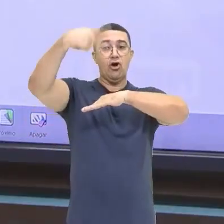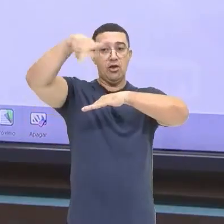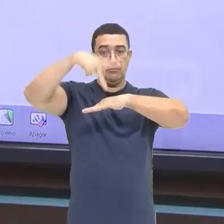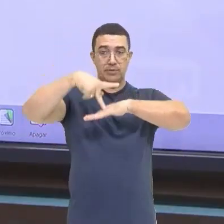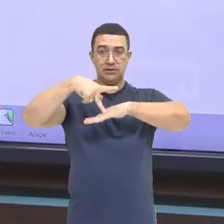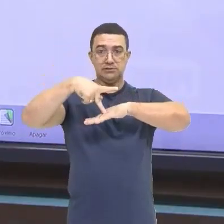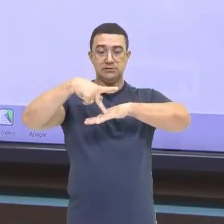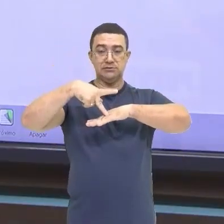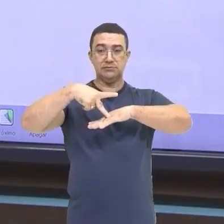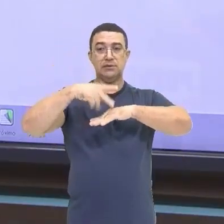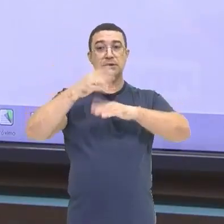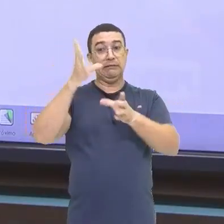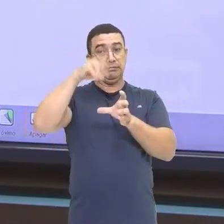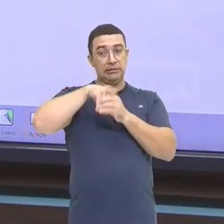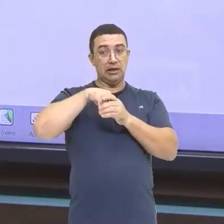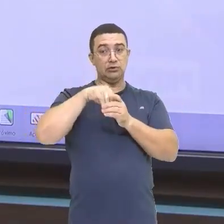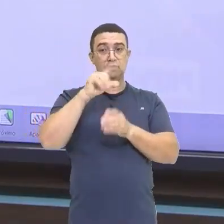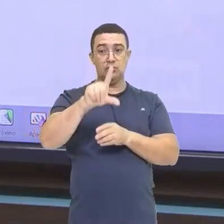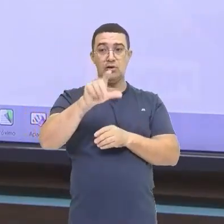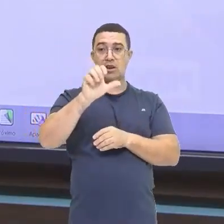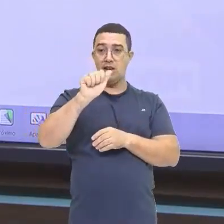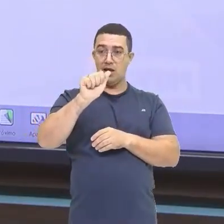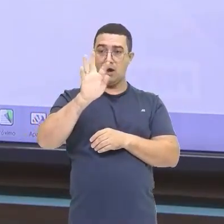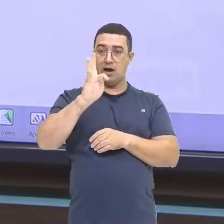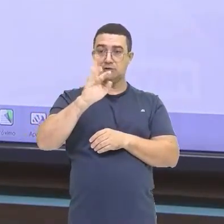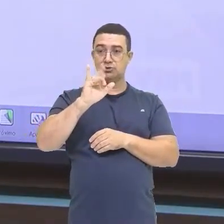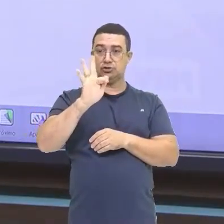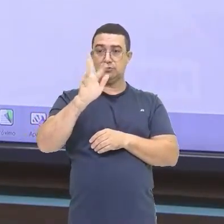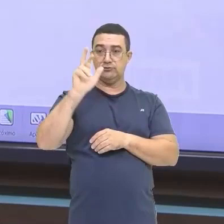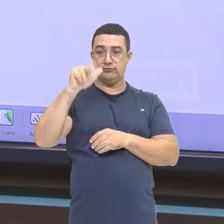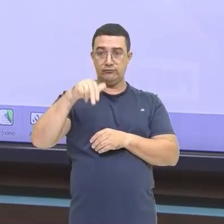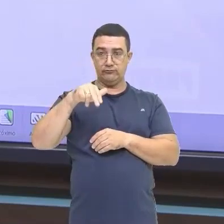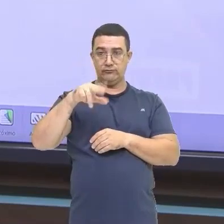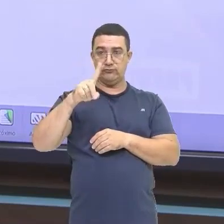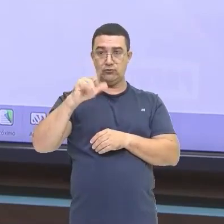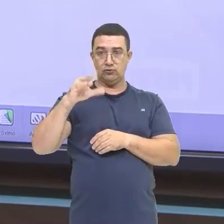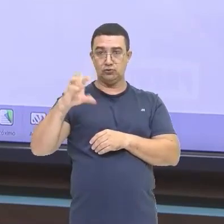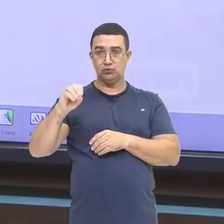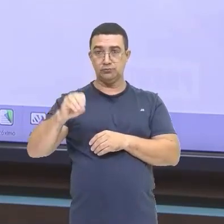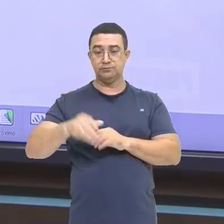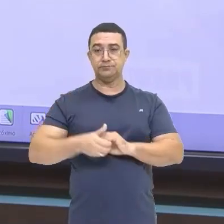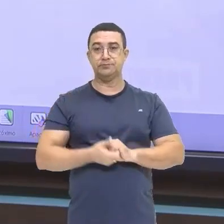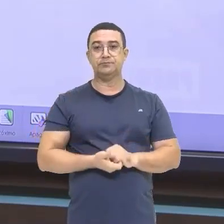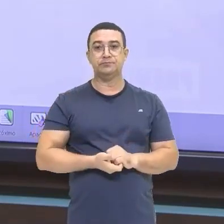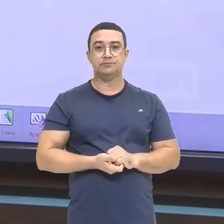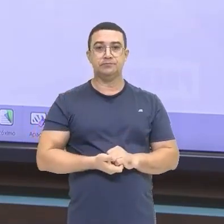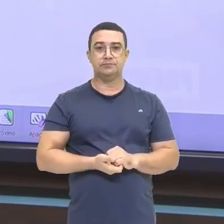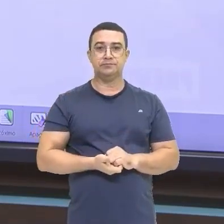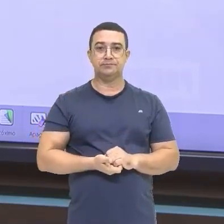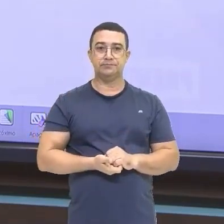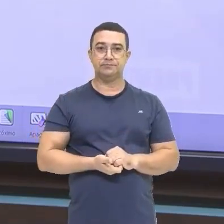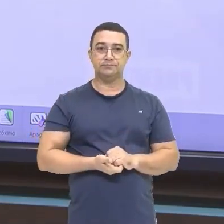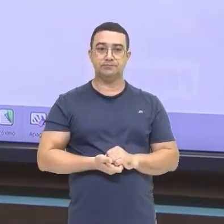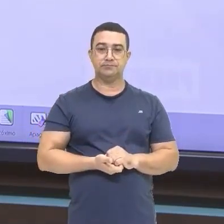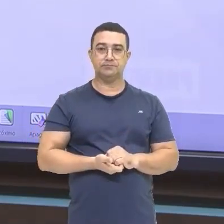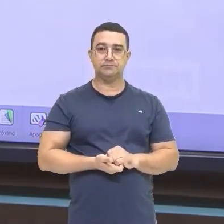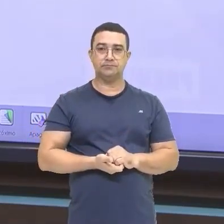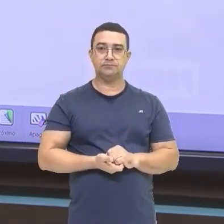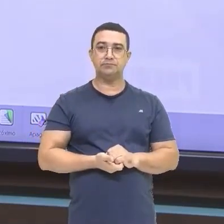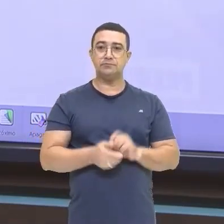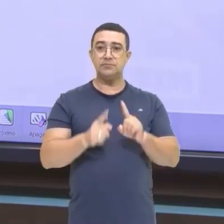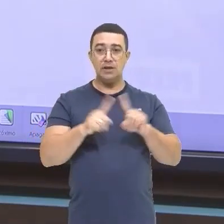Dos latifúndios Não significa Também Que um minifúndio Por exemplo Ele não utilize A mecanização